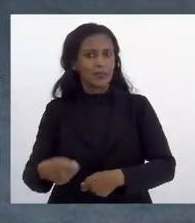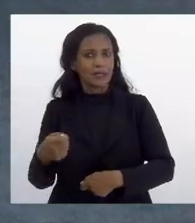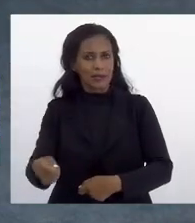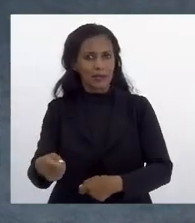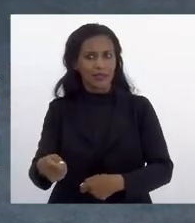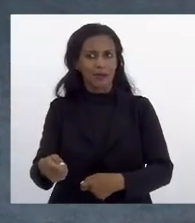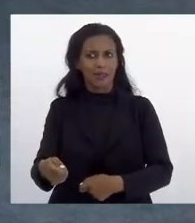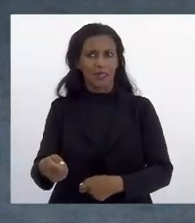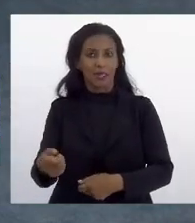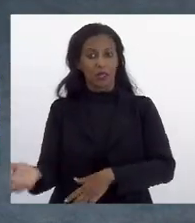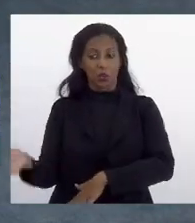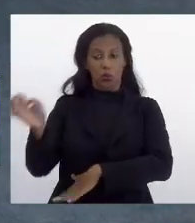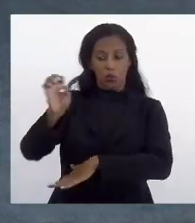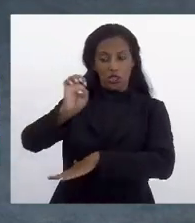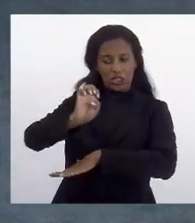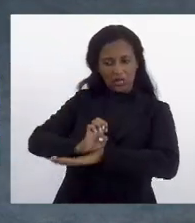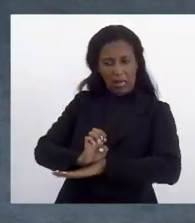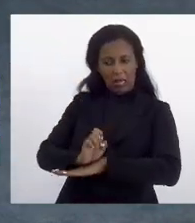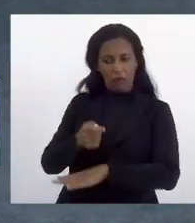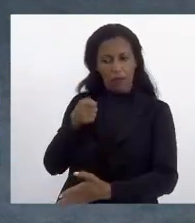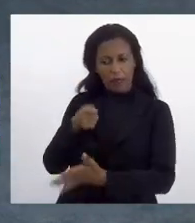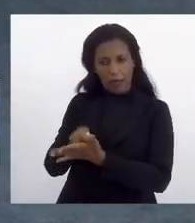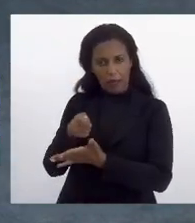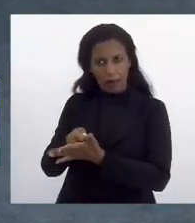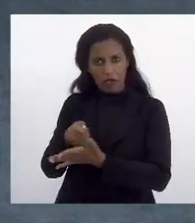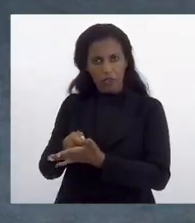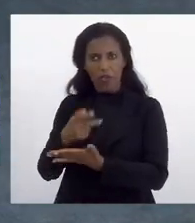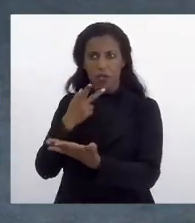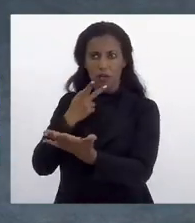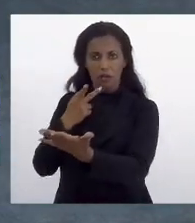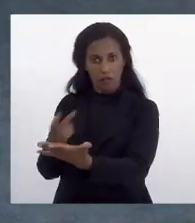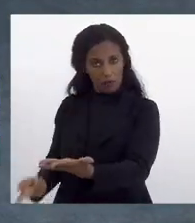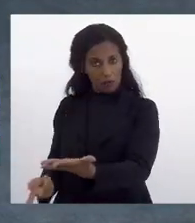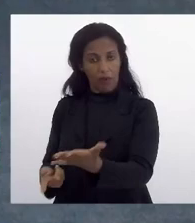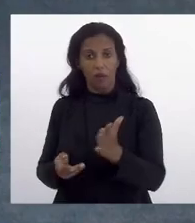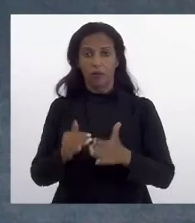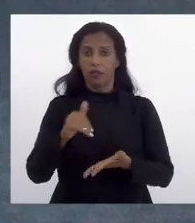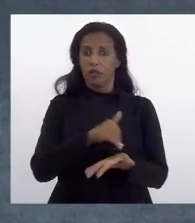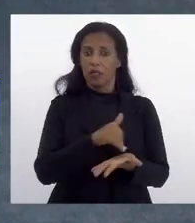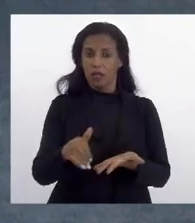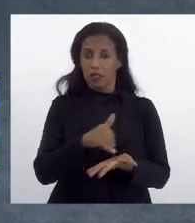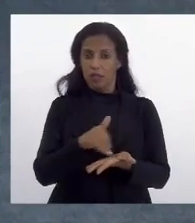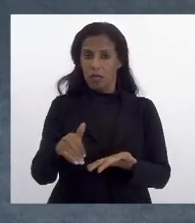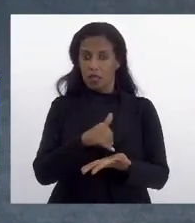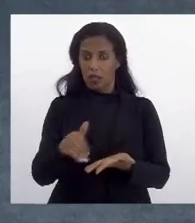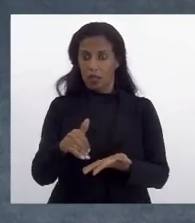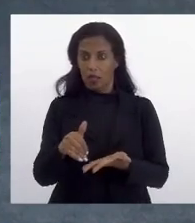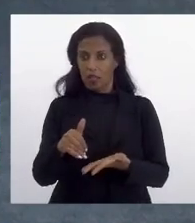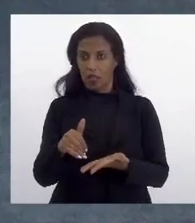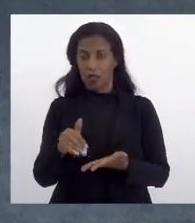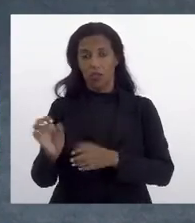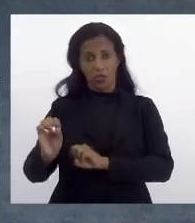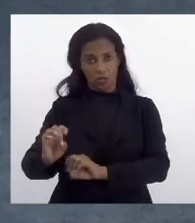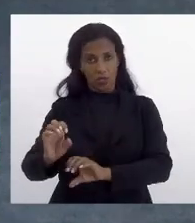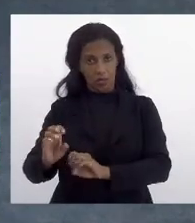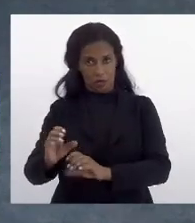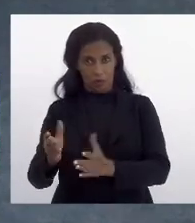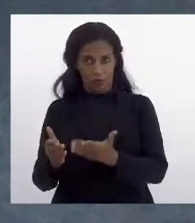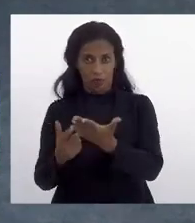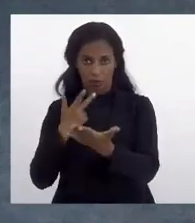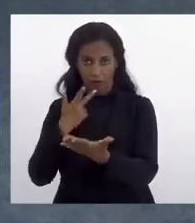energia que o Estado vai dar que o senhor está dizendo que através da Secretaria é de saúde, de educação.